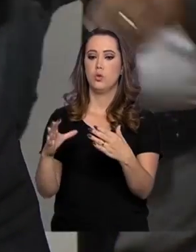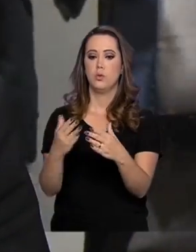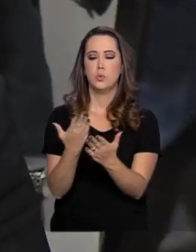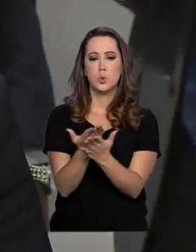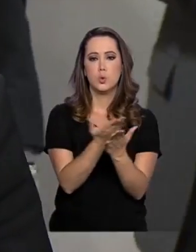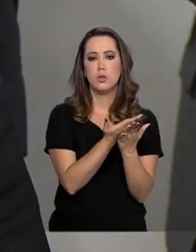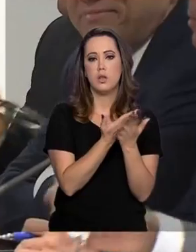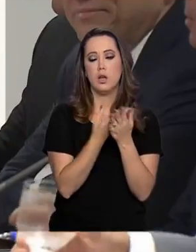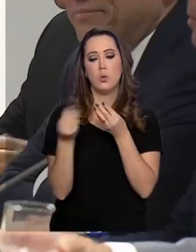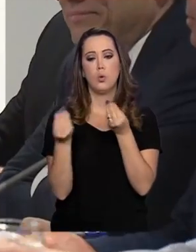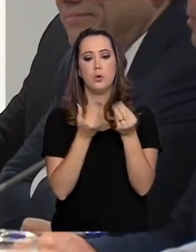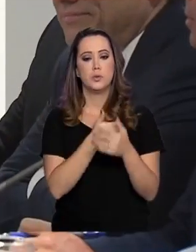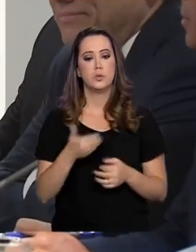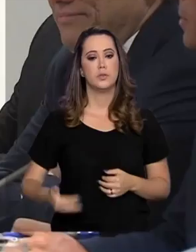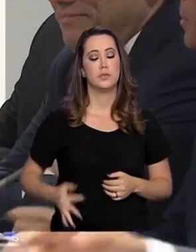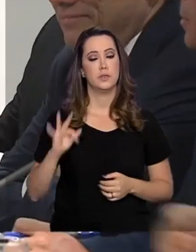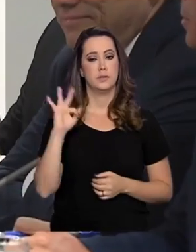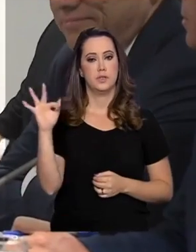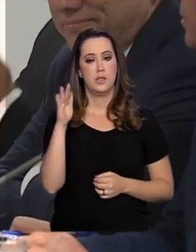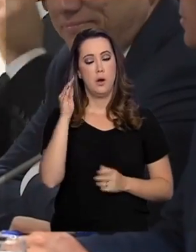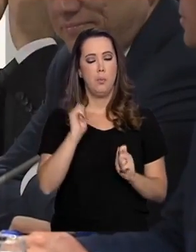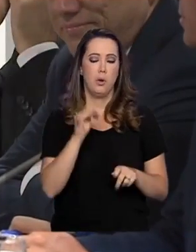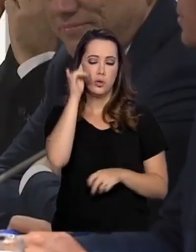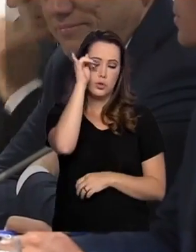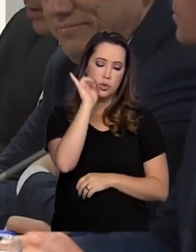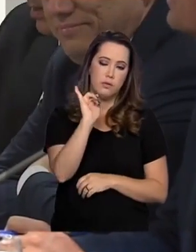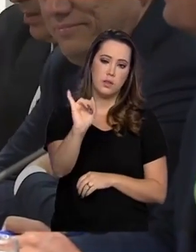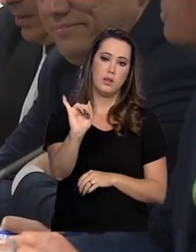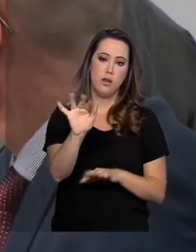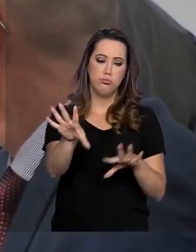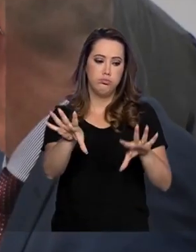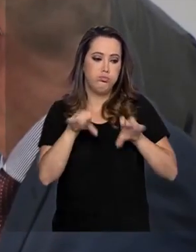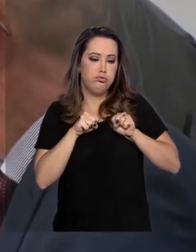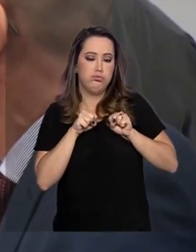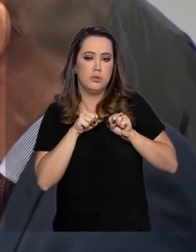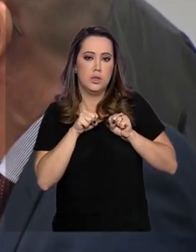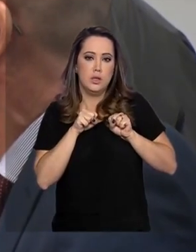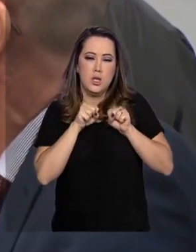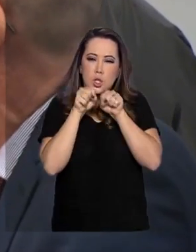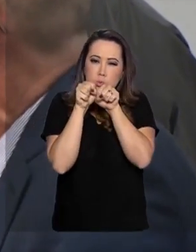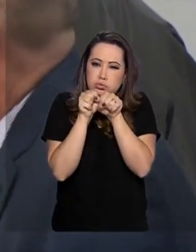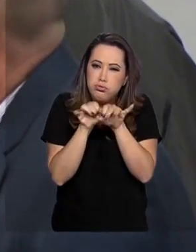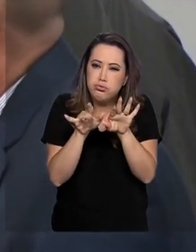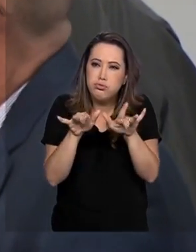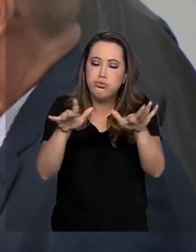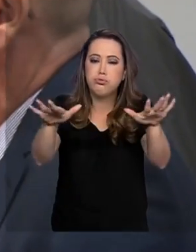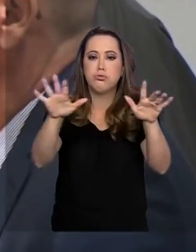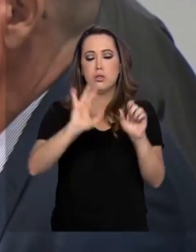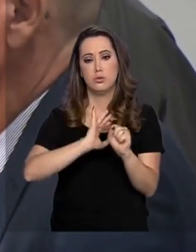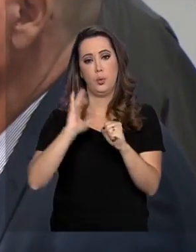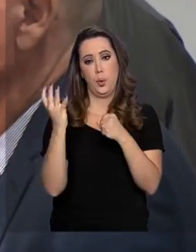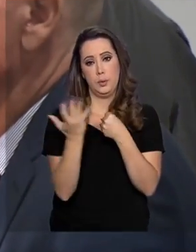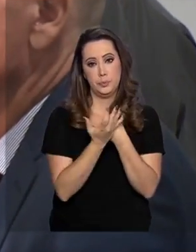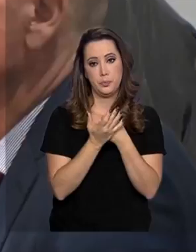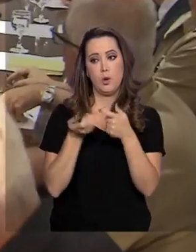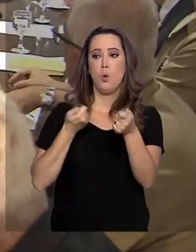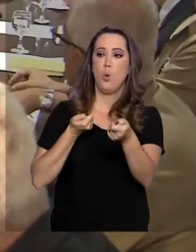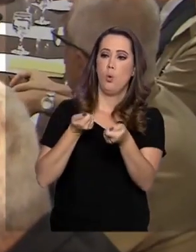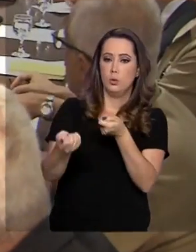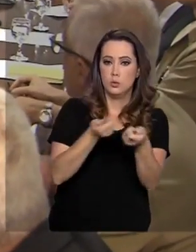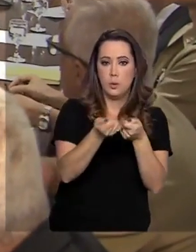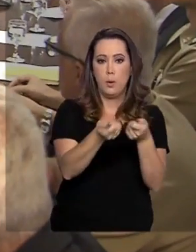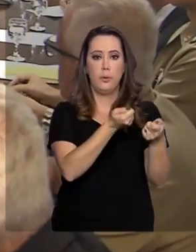pelo Governo Federal para conter a proliferação do coronavírus. As ações preventivas e de monitoramento